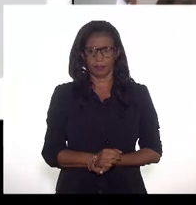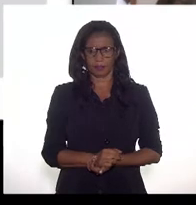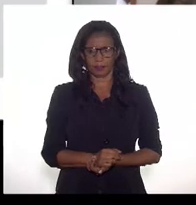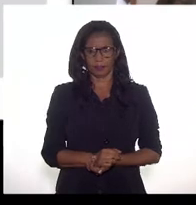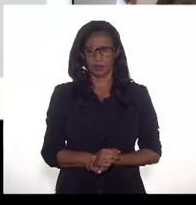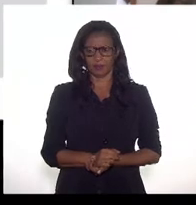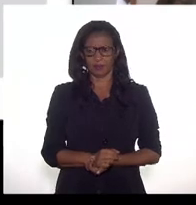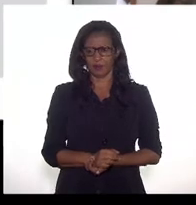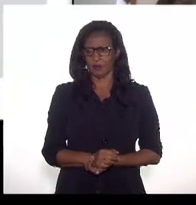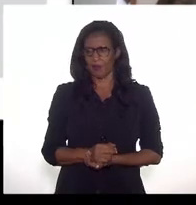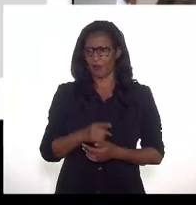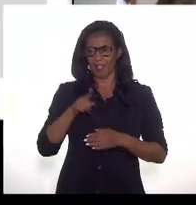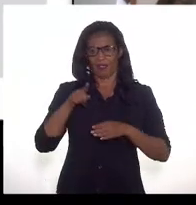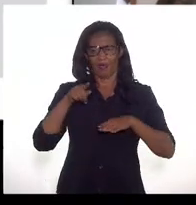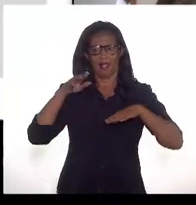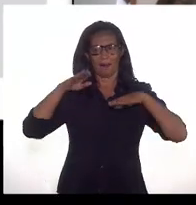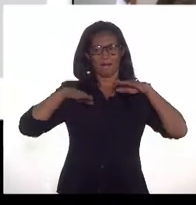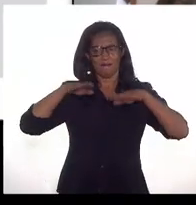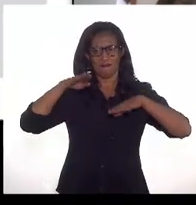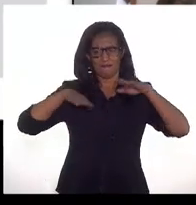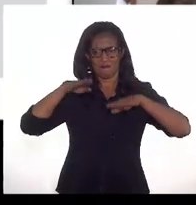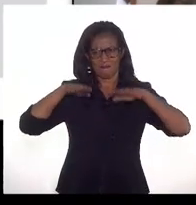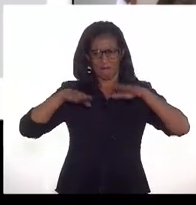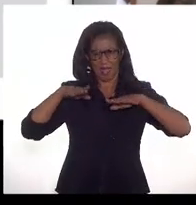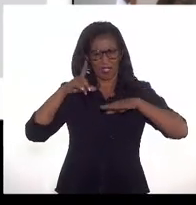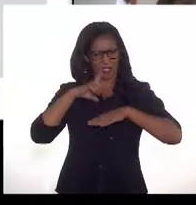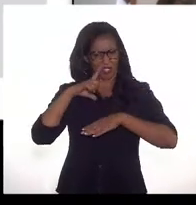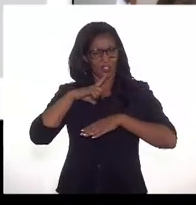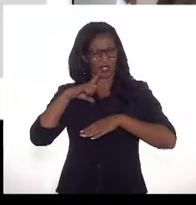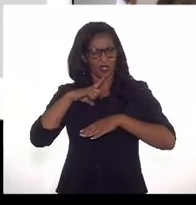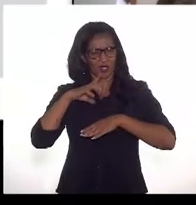Aquela média ponderada, que é bastante razoável,